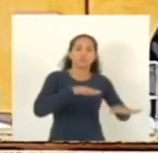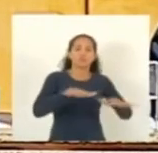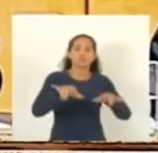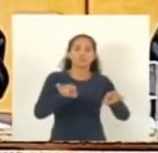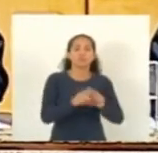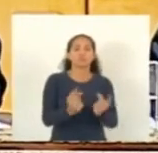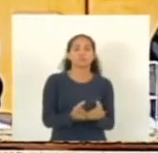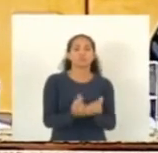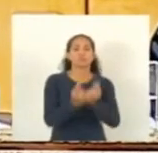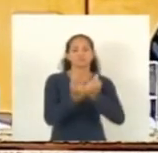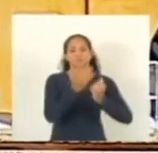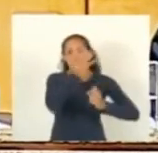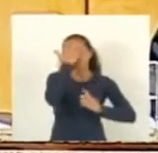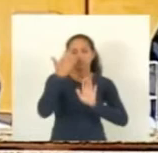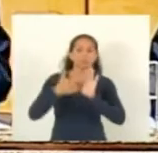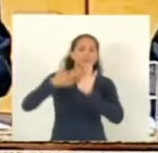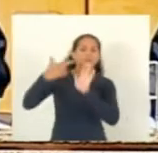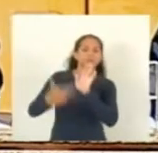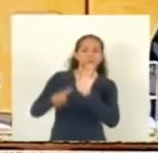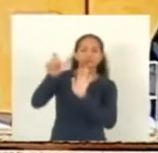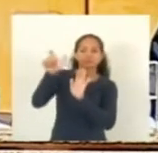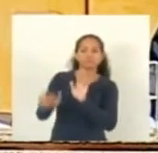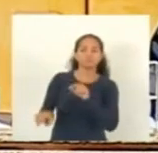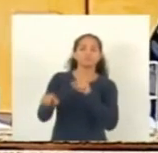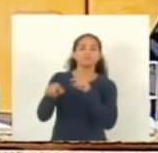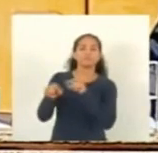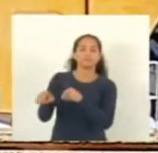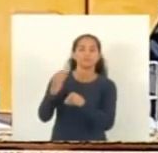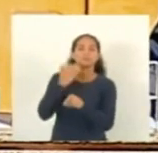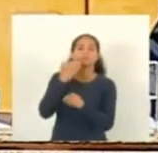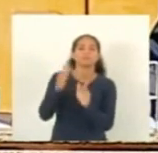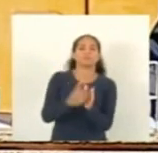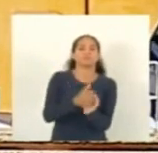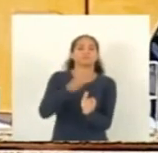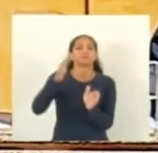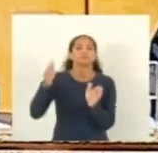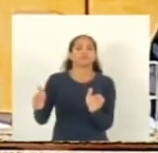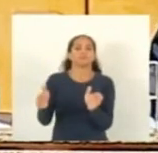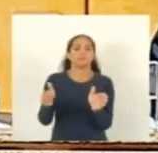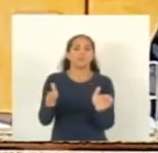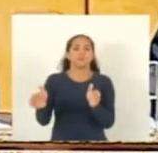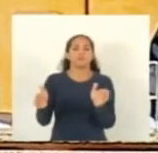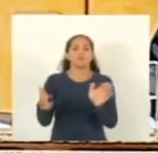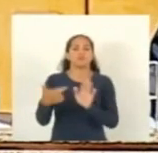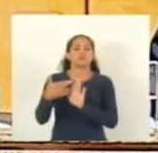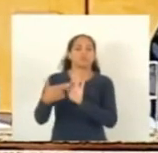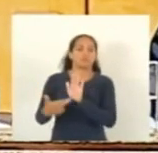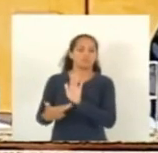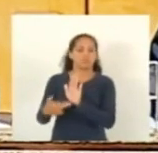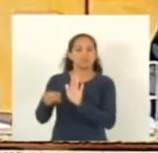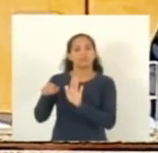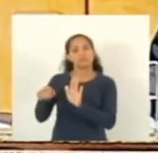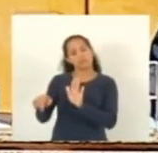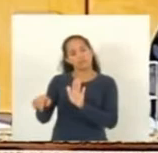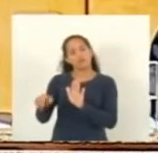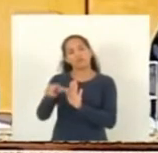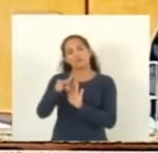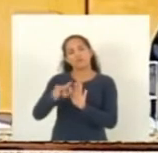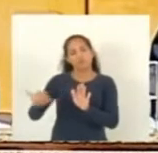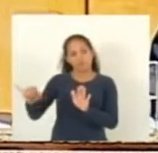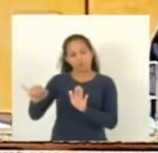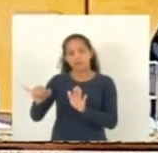o relator deputado Marcelo Santos se prevaleceu do prazo regimental para relatar a matéria na